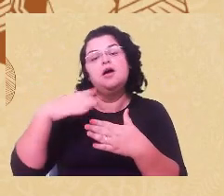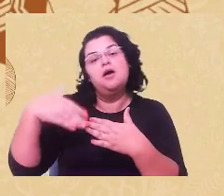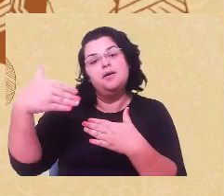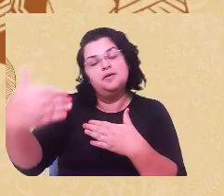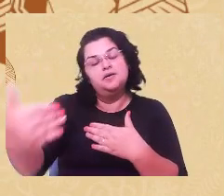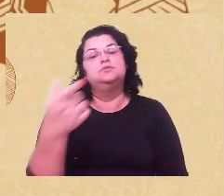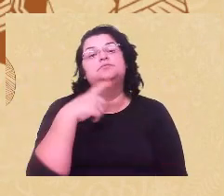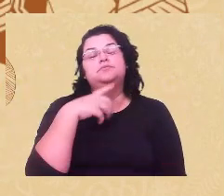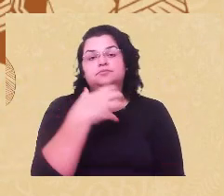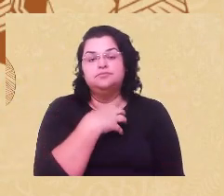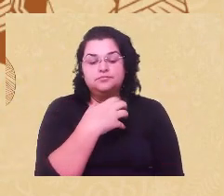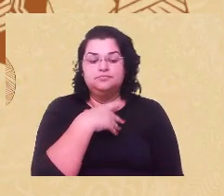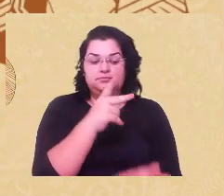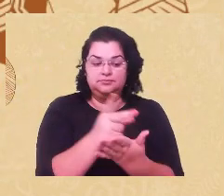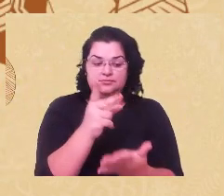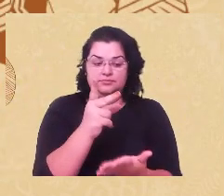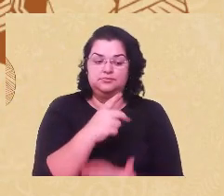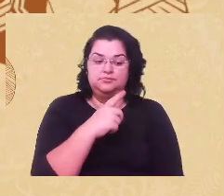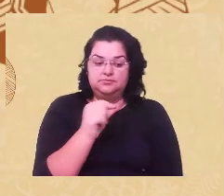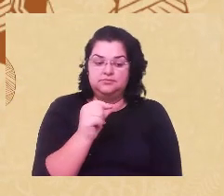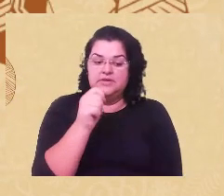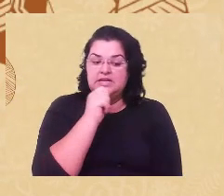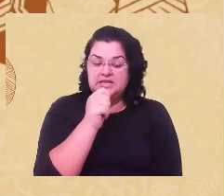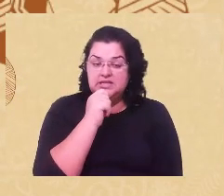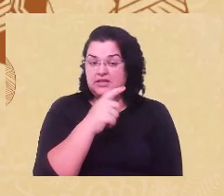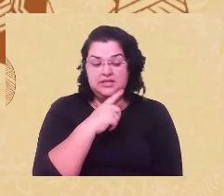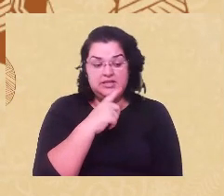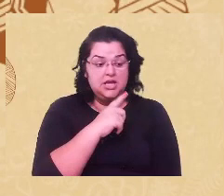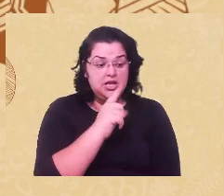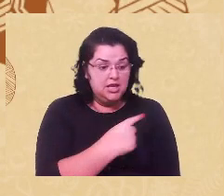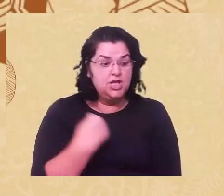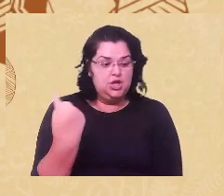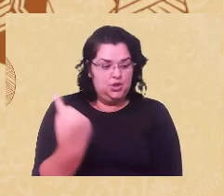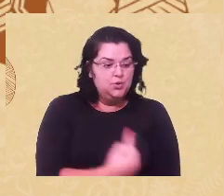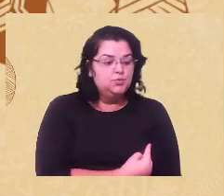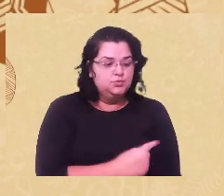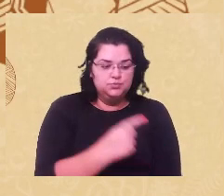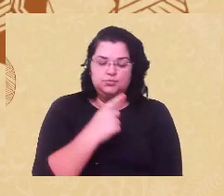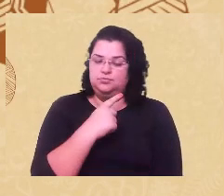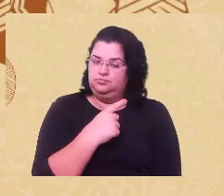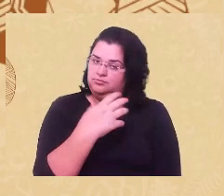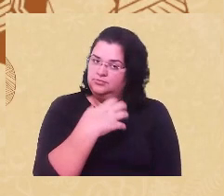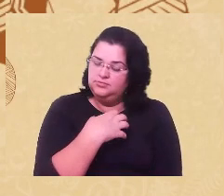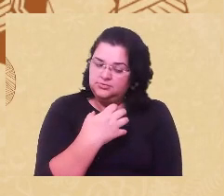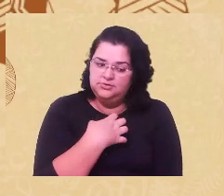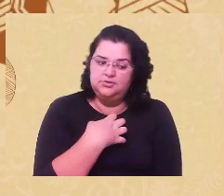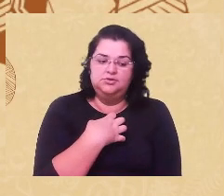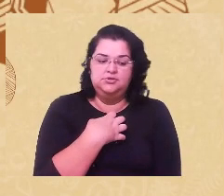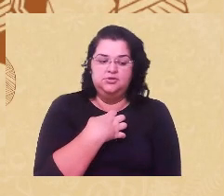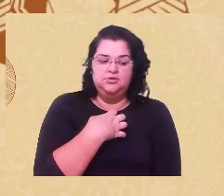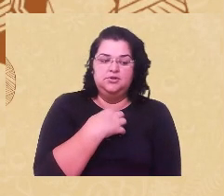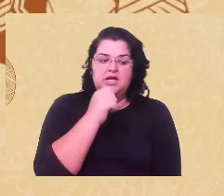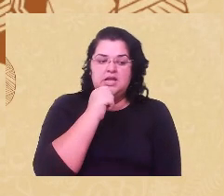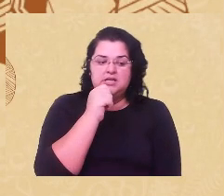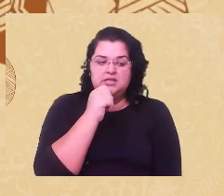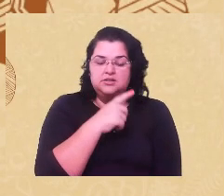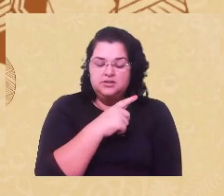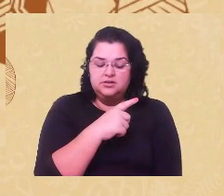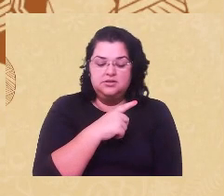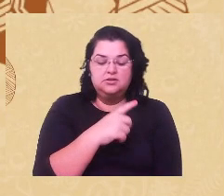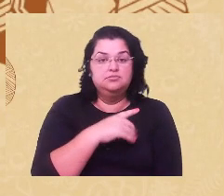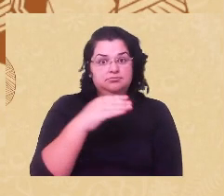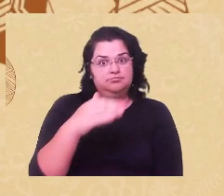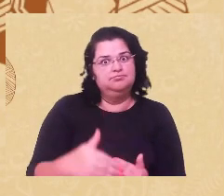reprodutiva, ainda que entre nós, ainda que muito já tenha sido dito, ainda que muito já tenhamos avançado,